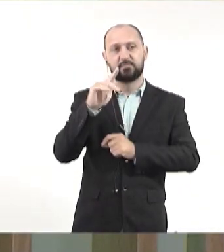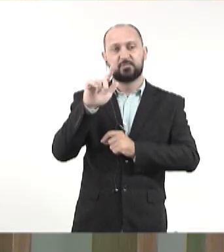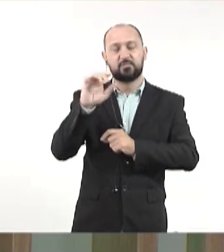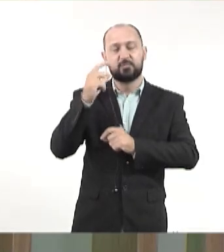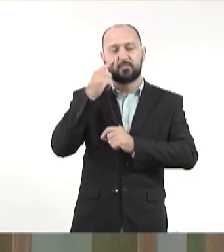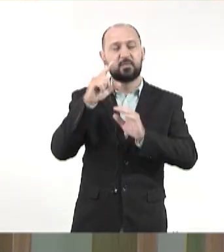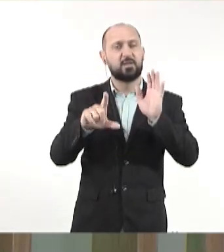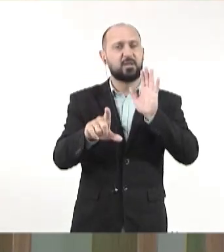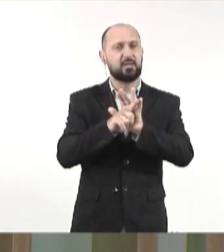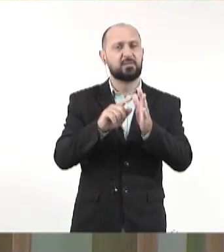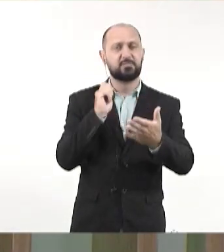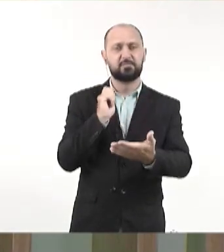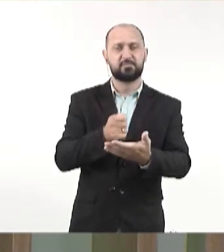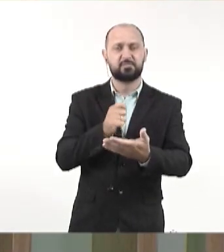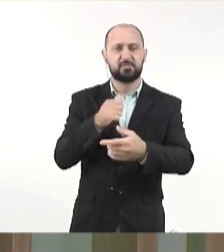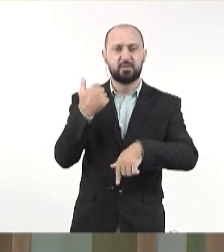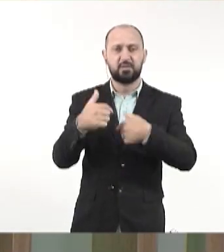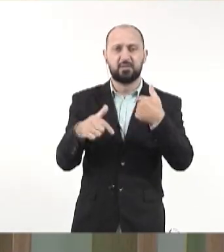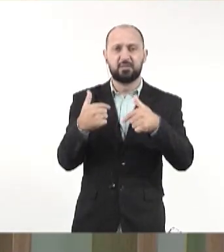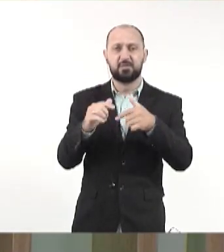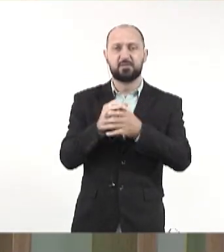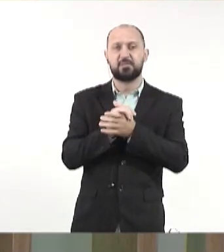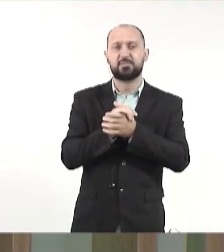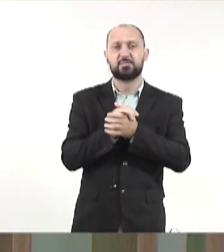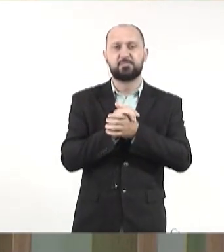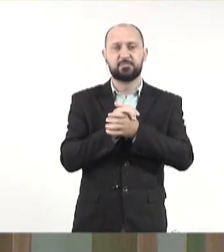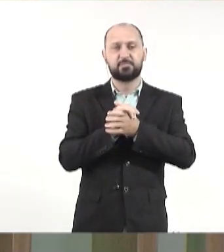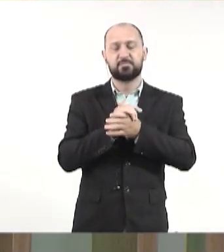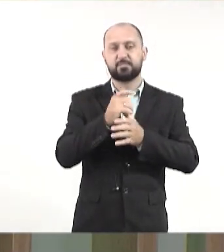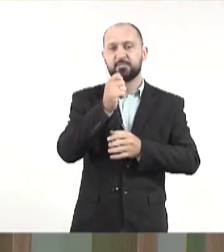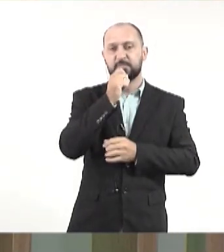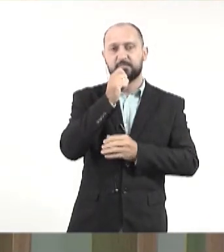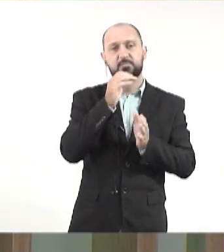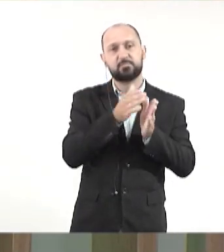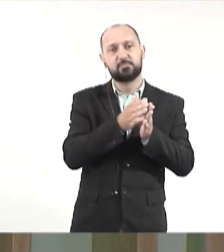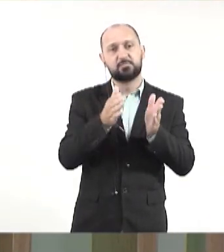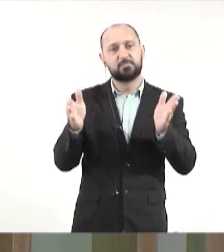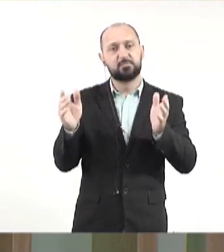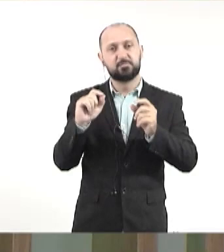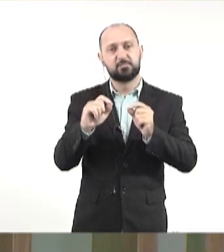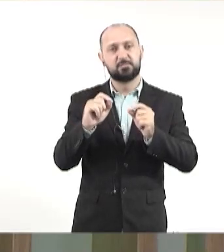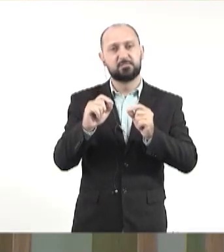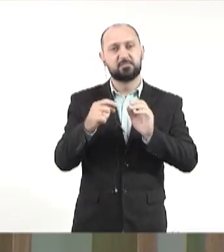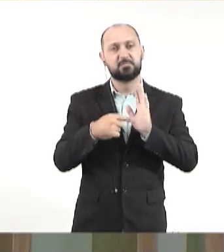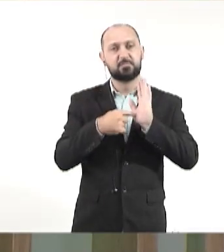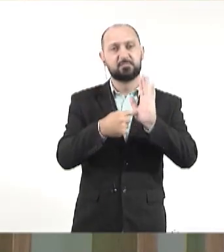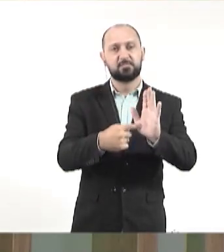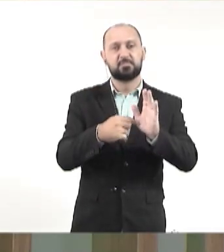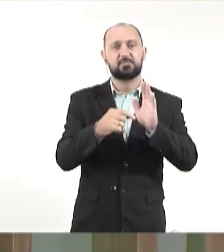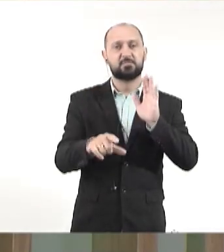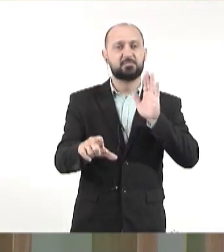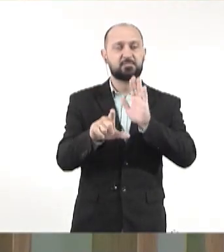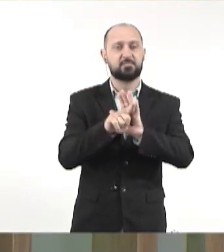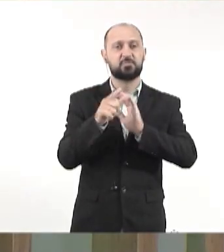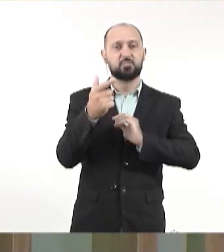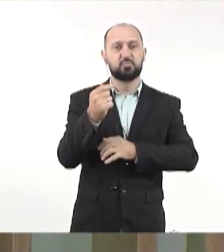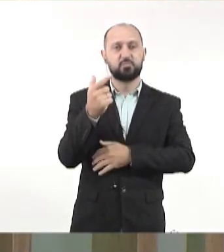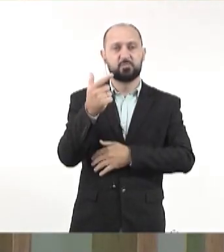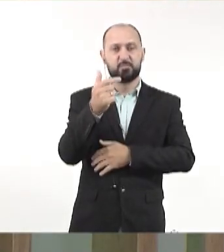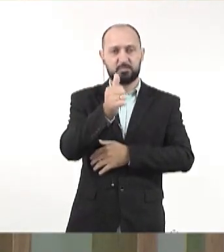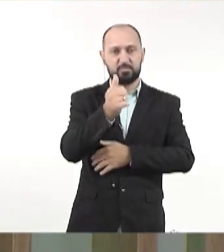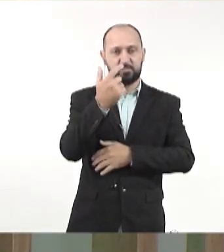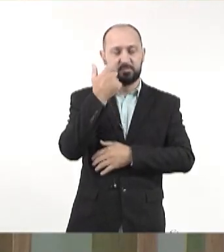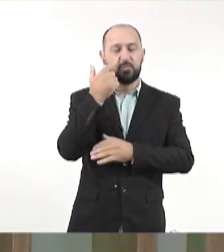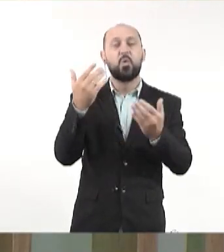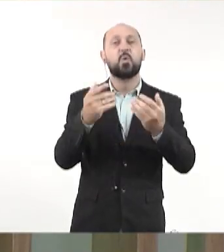nova lei de licitações, nós começamos a trabalhar quando ela ainda estava num período que não era impositivo, né? Não, é lei de 2021 e